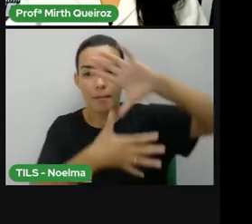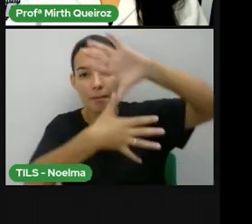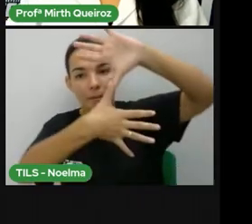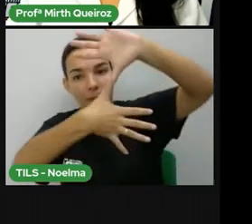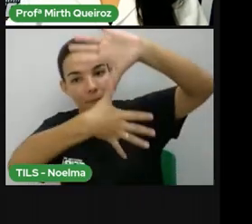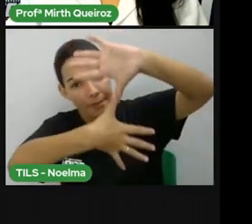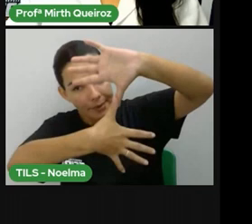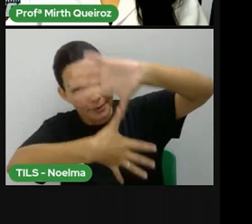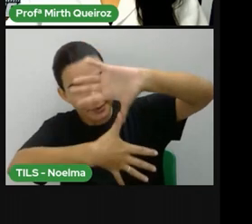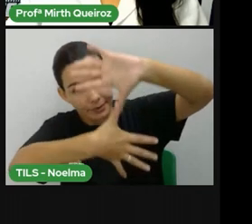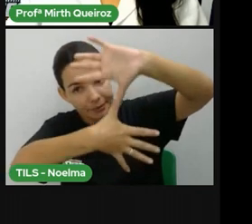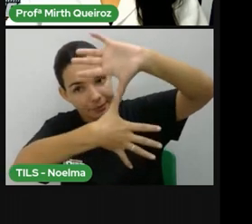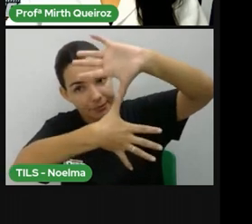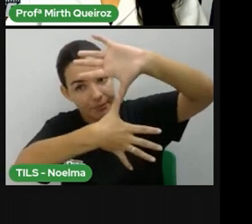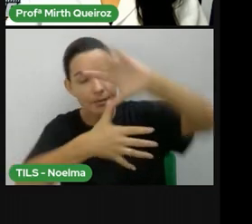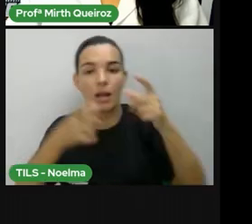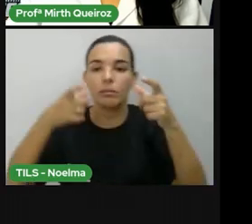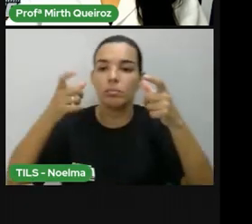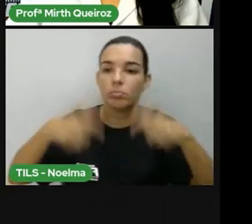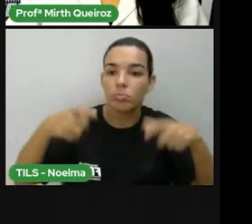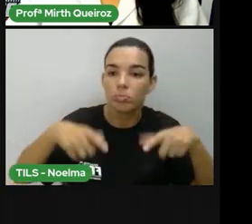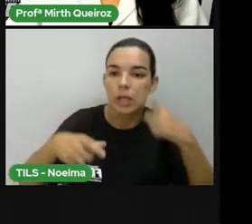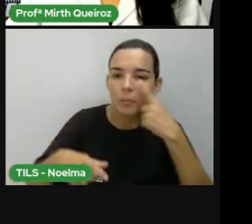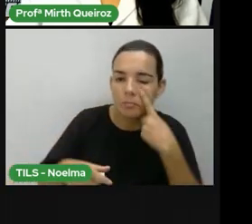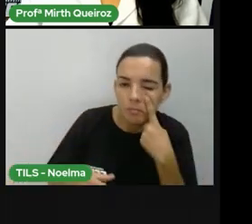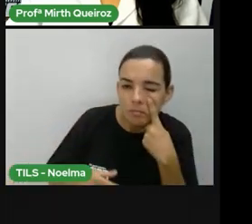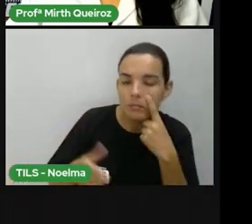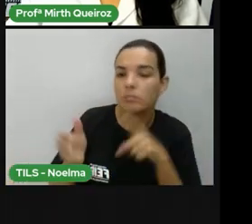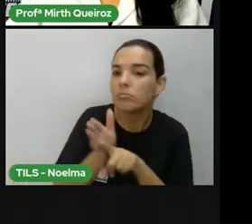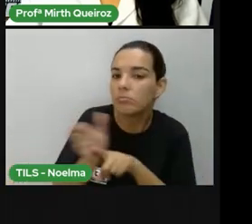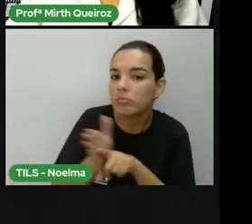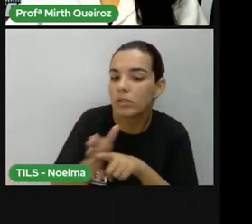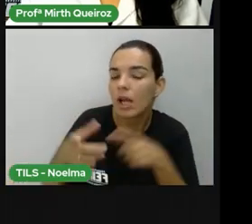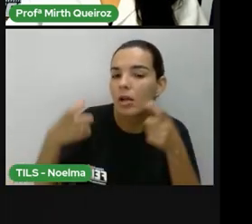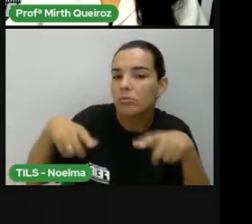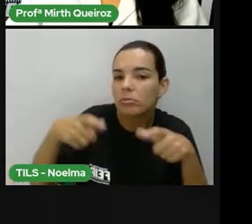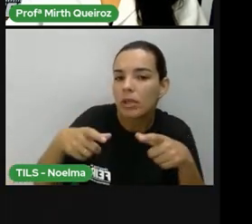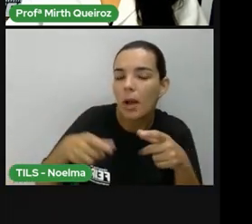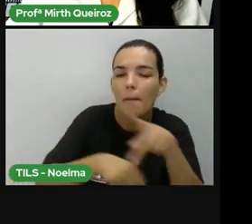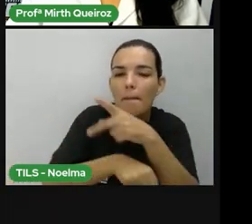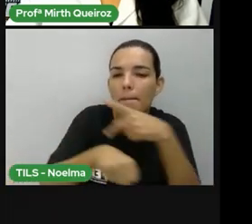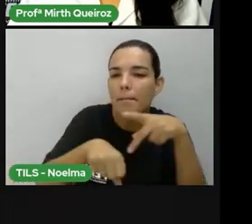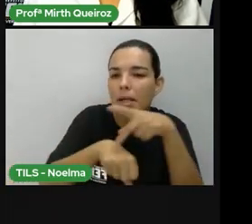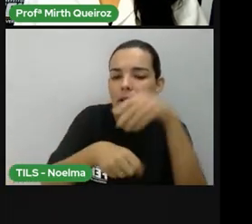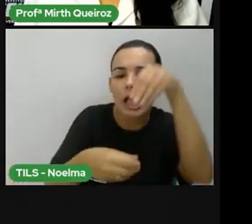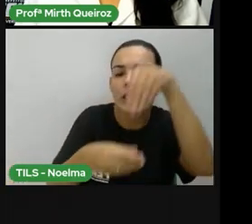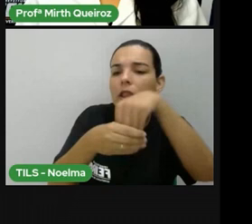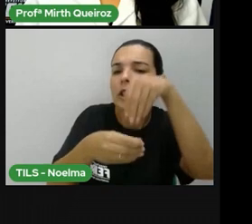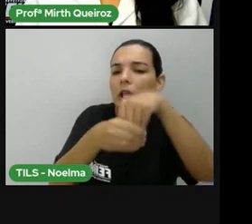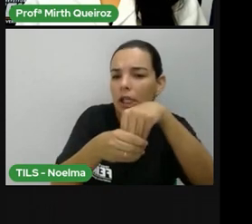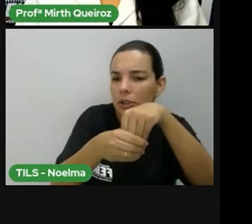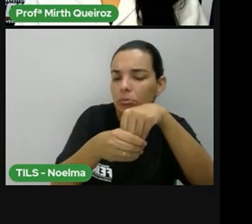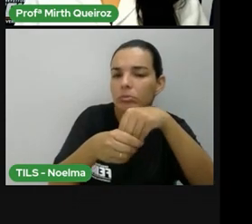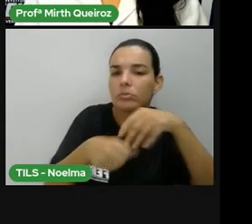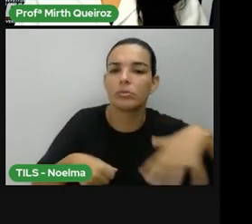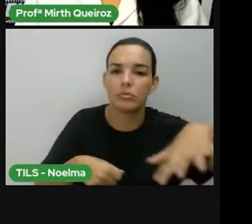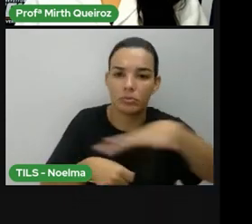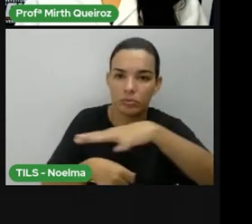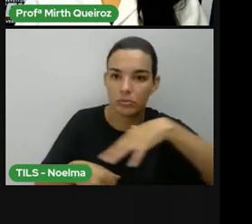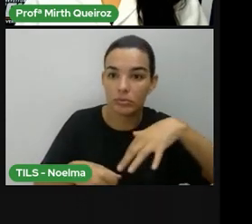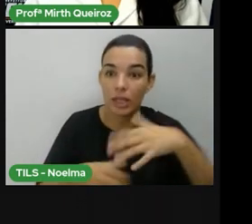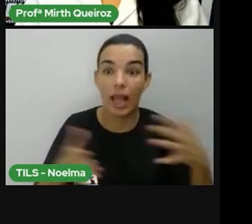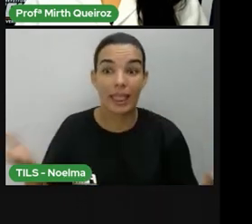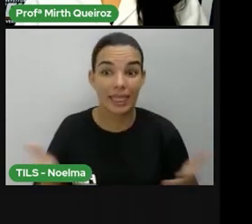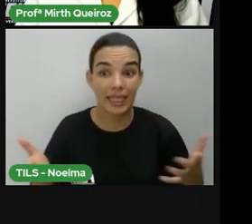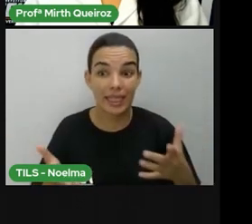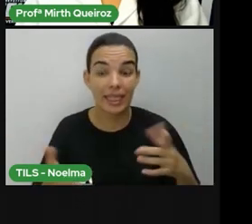onde a gente pode analisar quais são os países que fazem parte desse continente. Nós